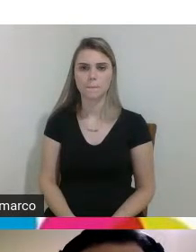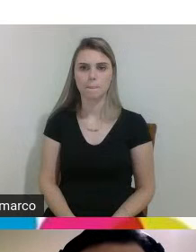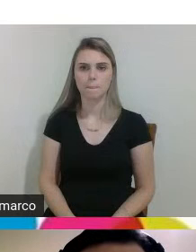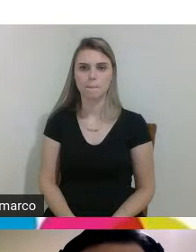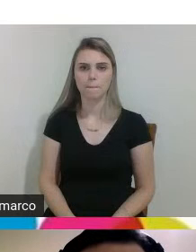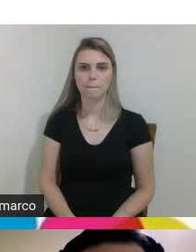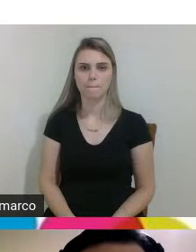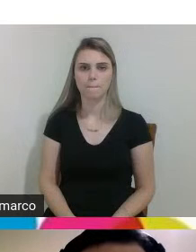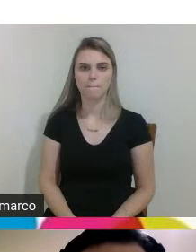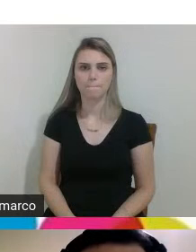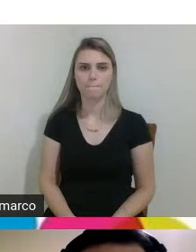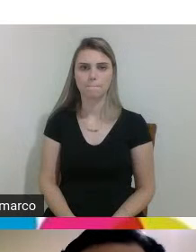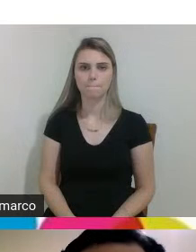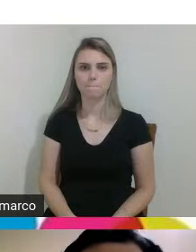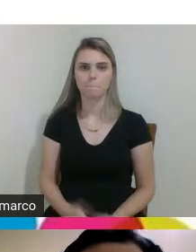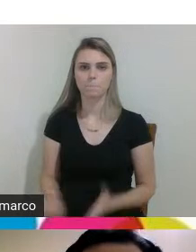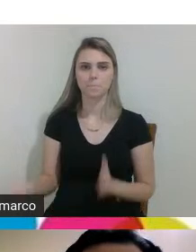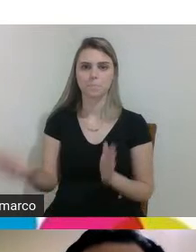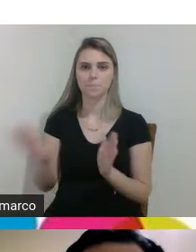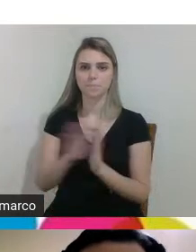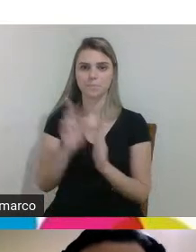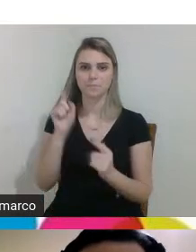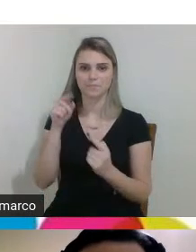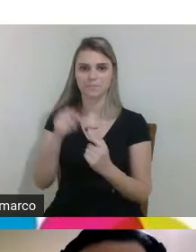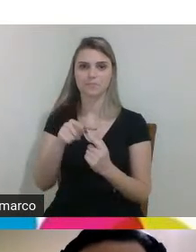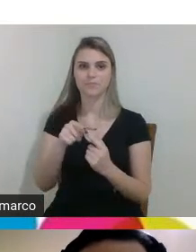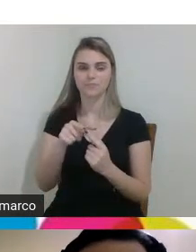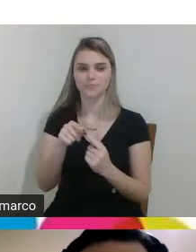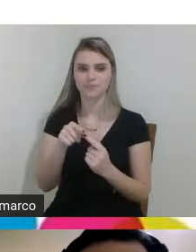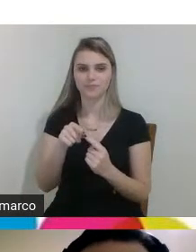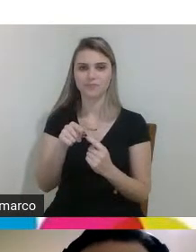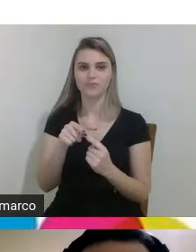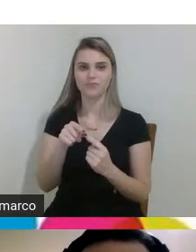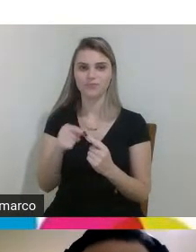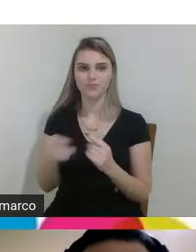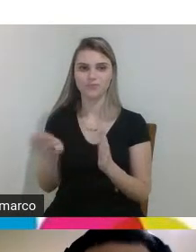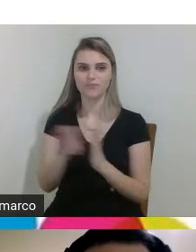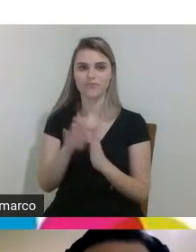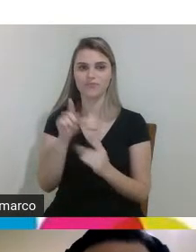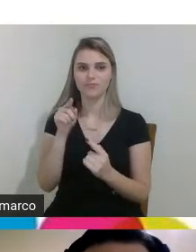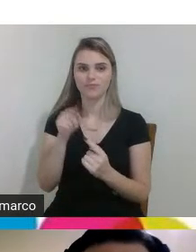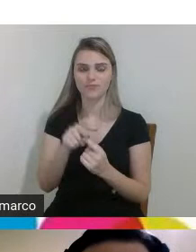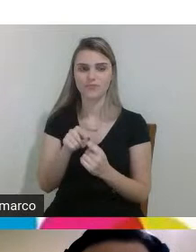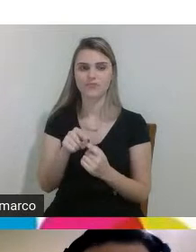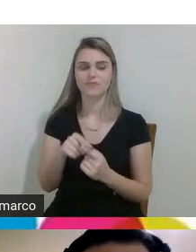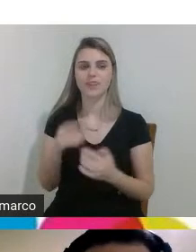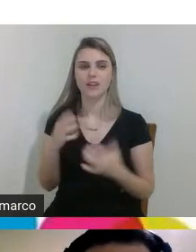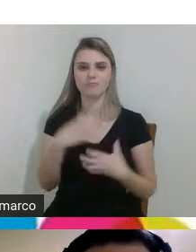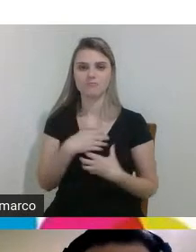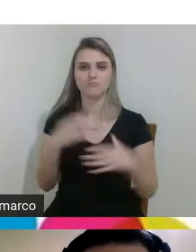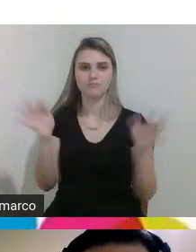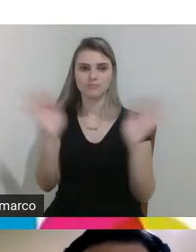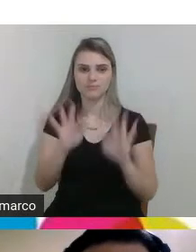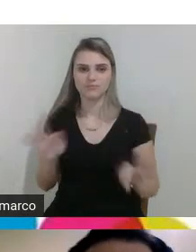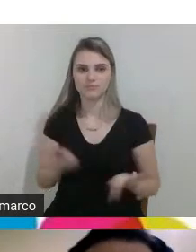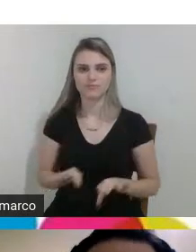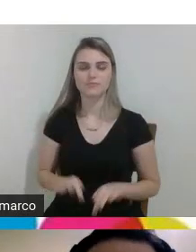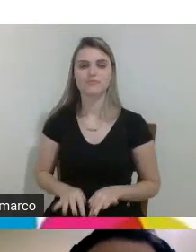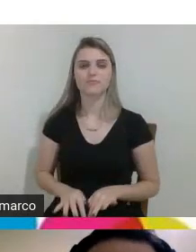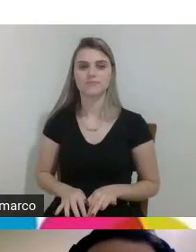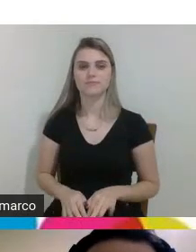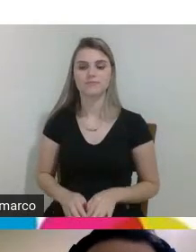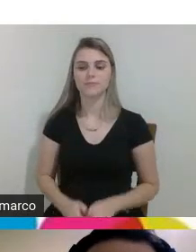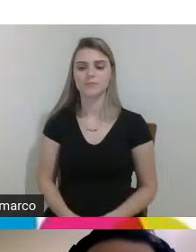atingimos o objetivo atingimos o objetivo fico muito feliz muito grata